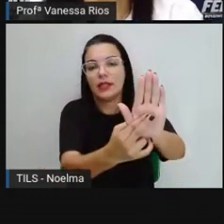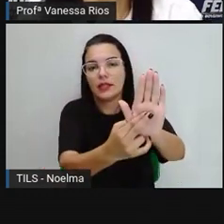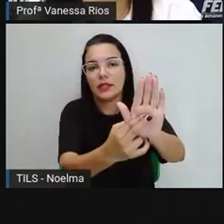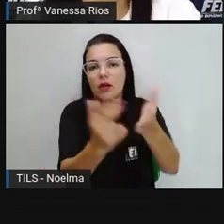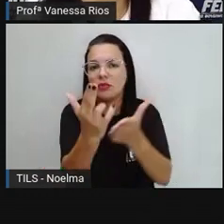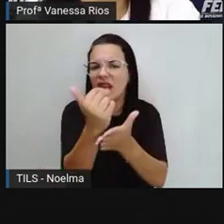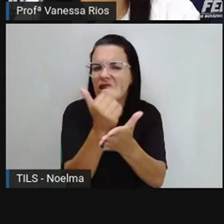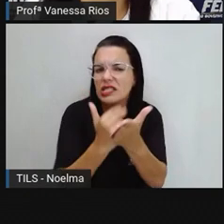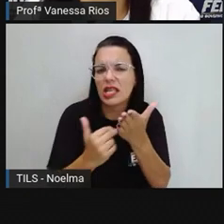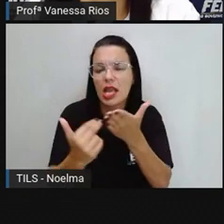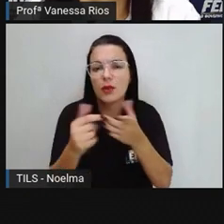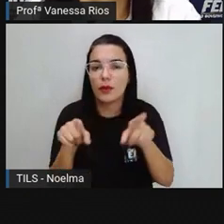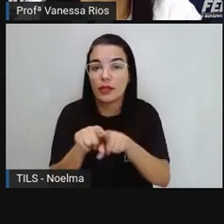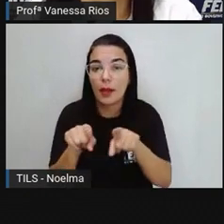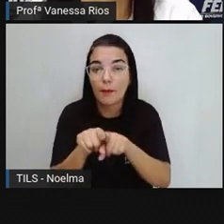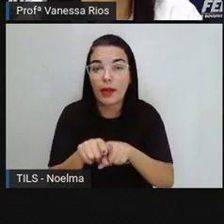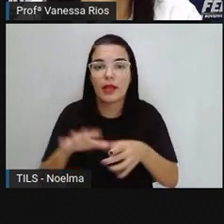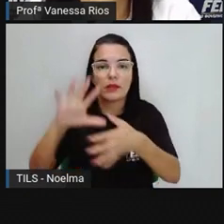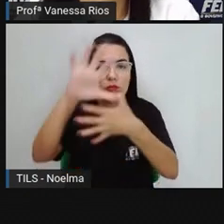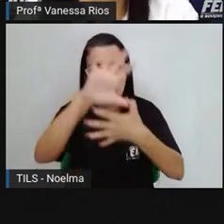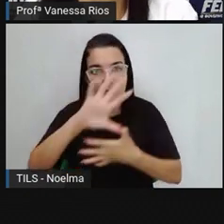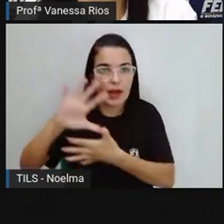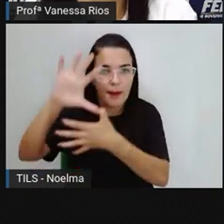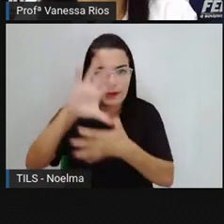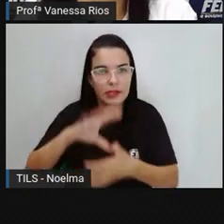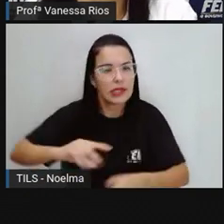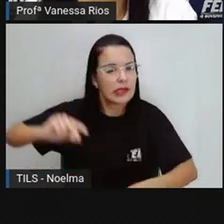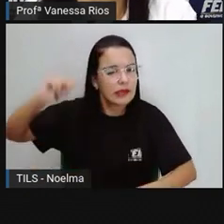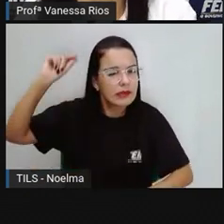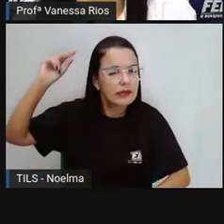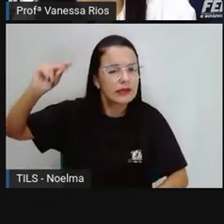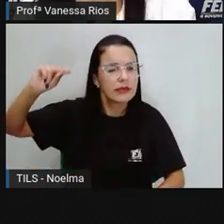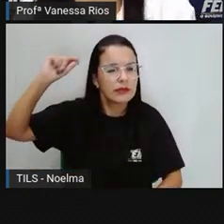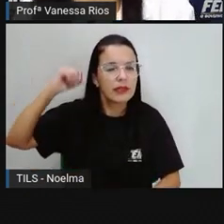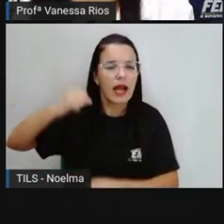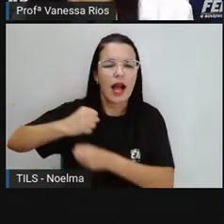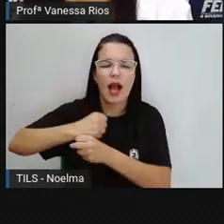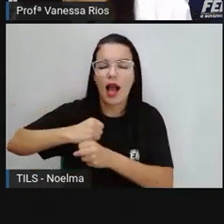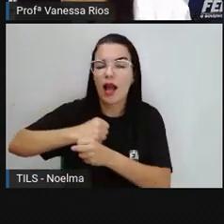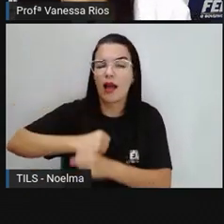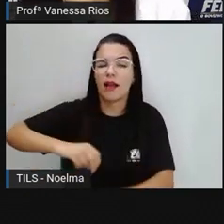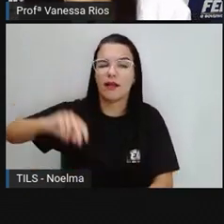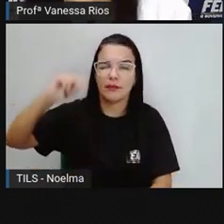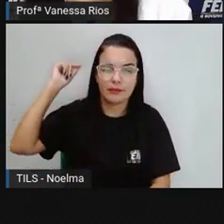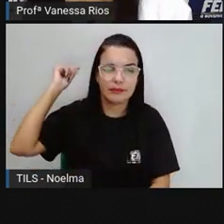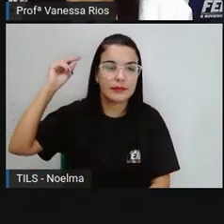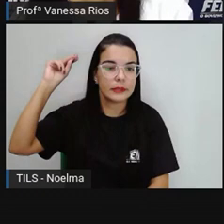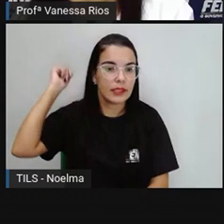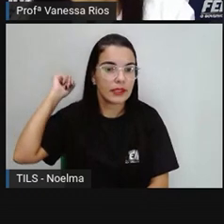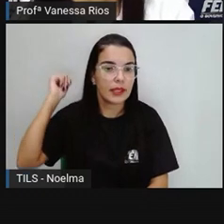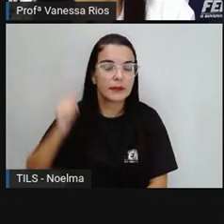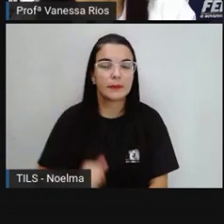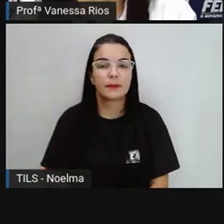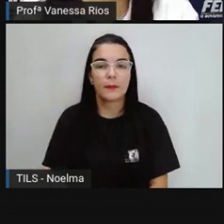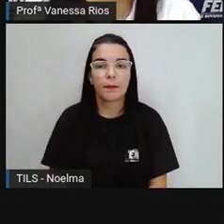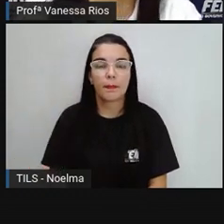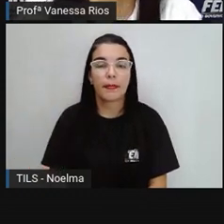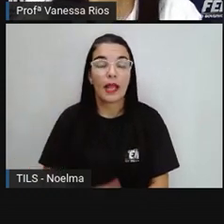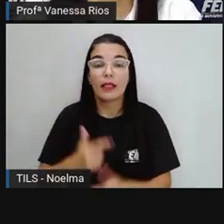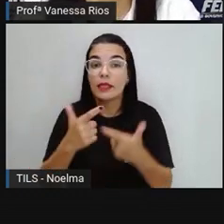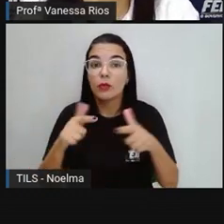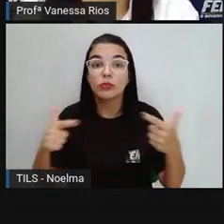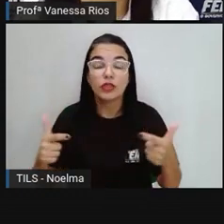desenhos e das produções dos primeiros mapas surgiu aí, ó, há muito tempo. No tempo em que nem